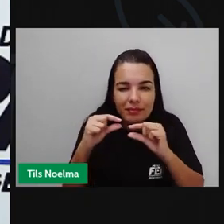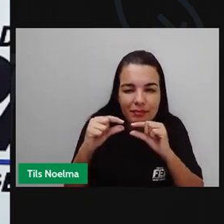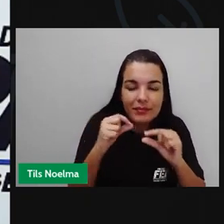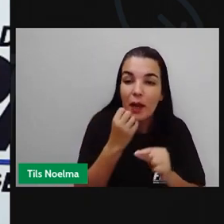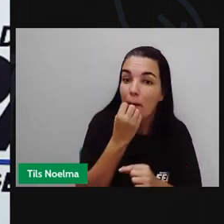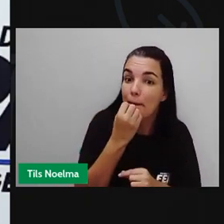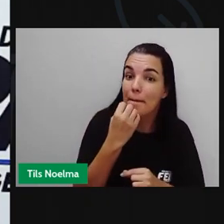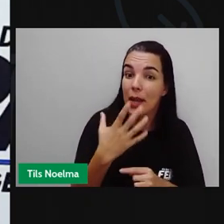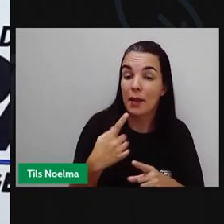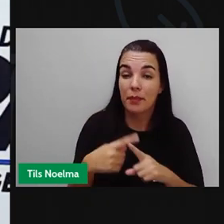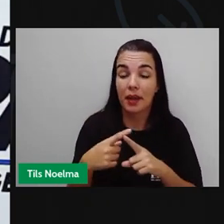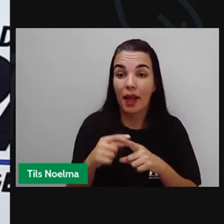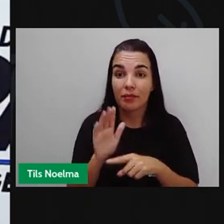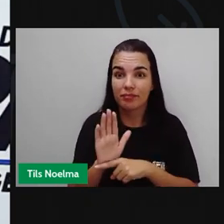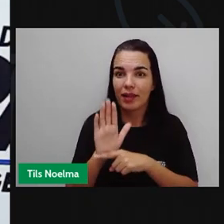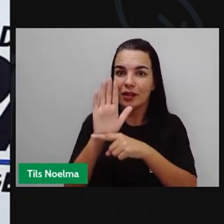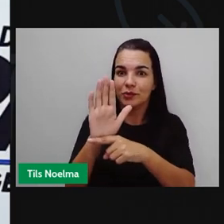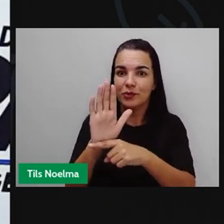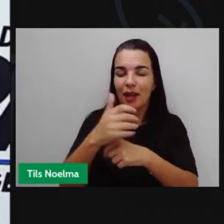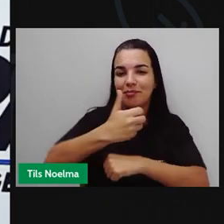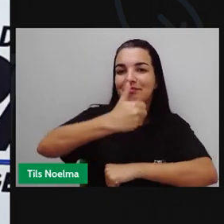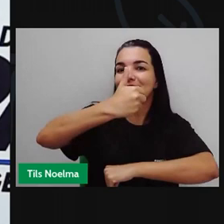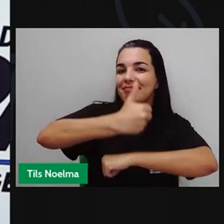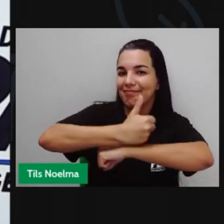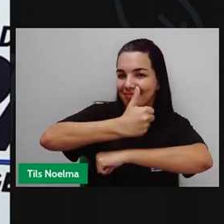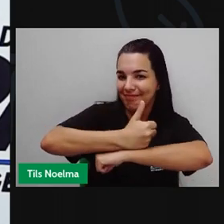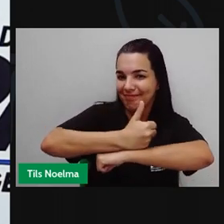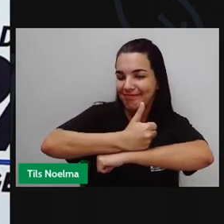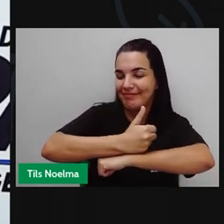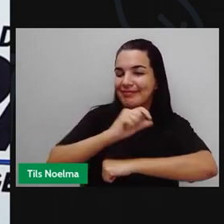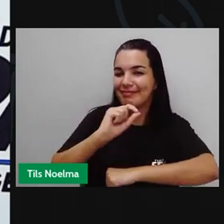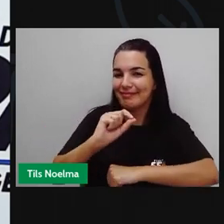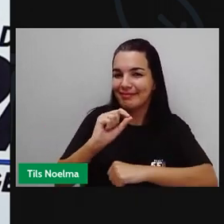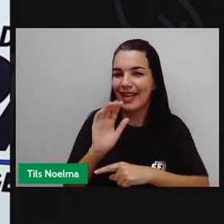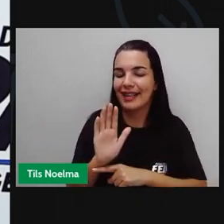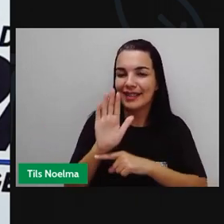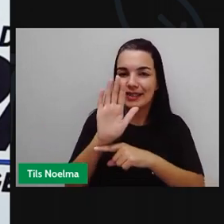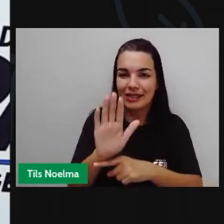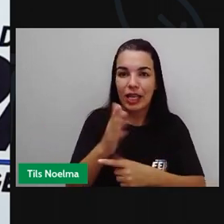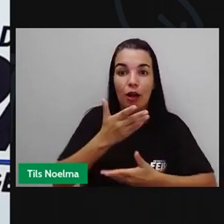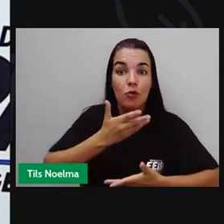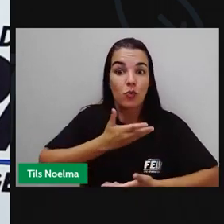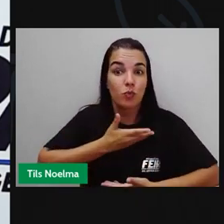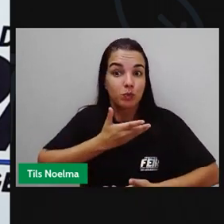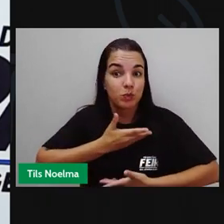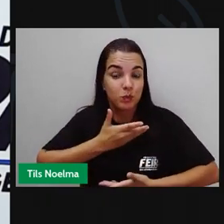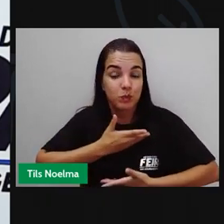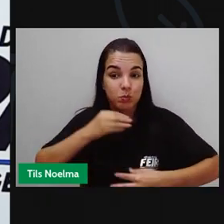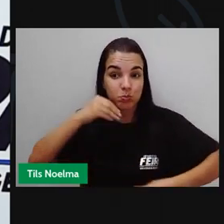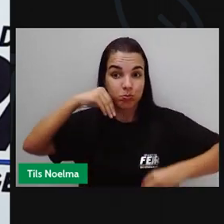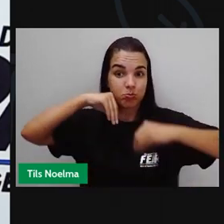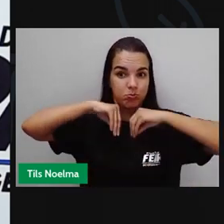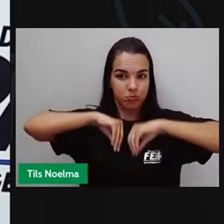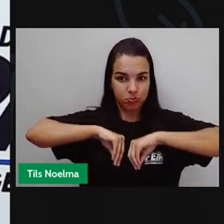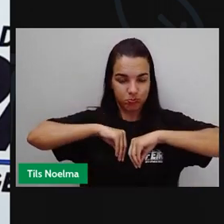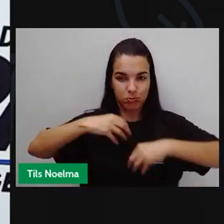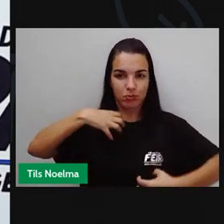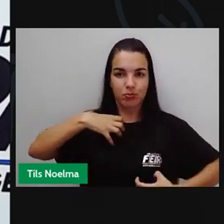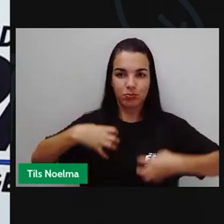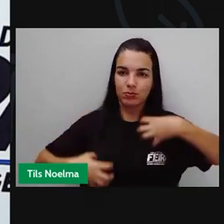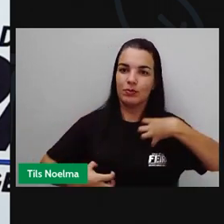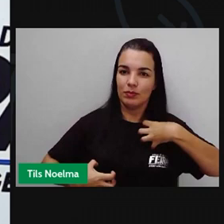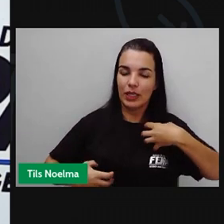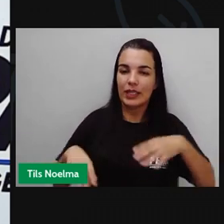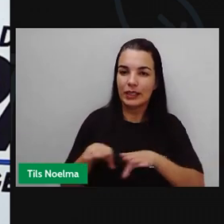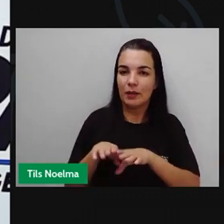que aqueles que favorecem coisas positivas para a gente, como os micro-organismos que se encontram no nosso organismo, que ajudam na nossa defesa,